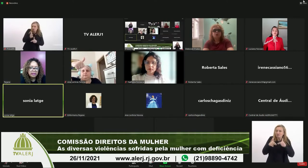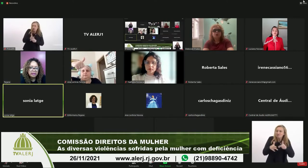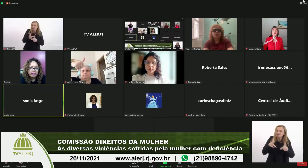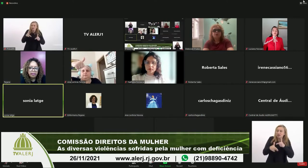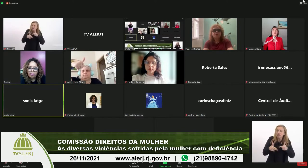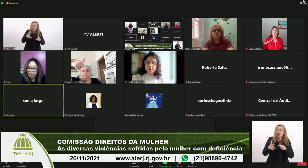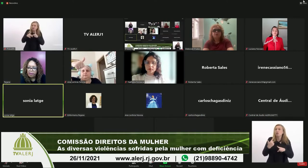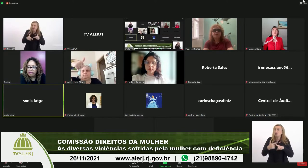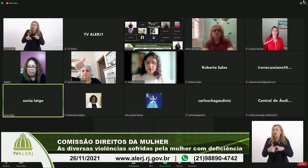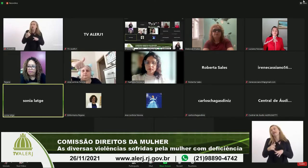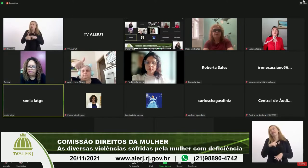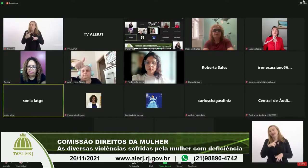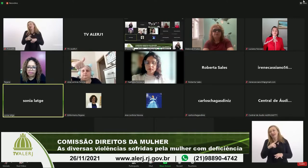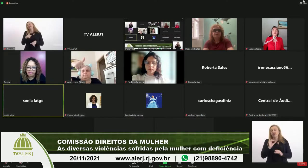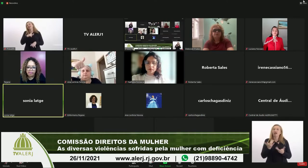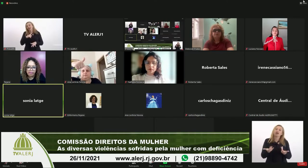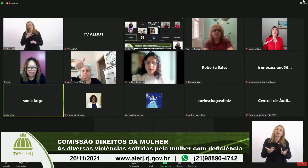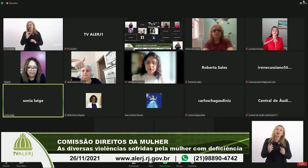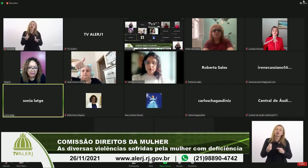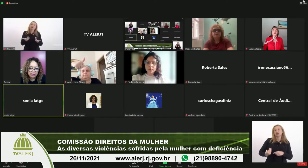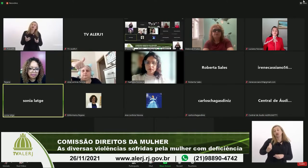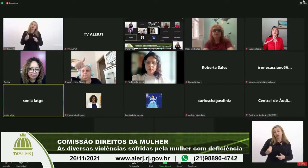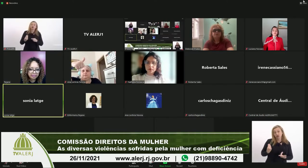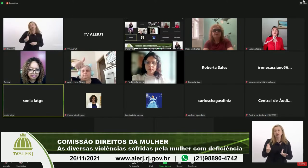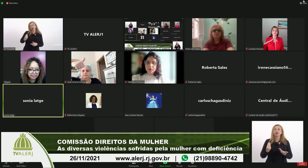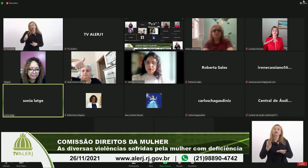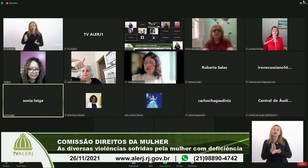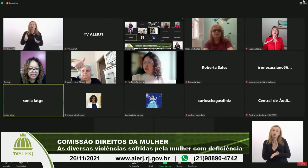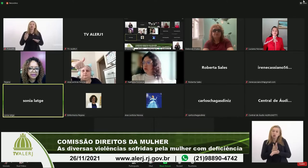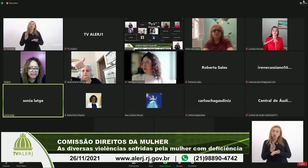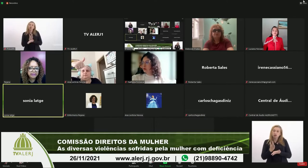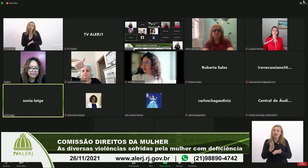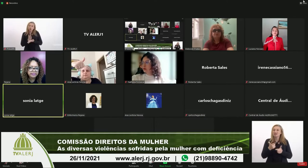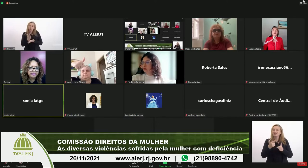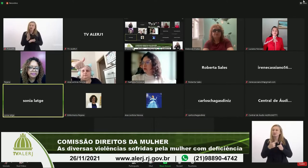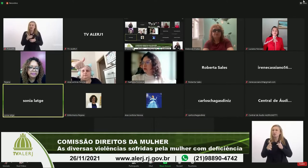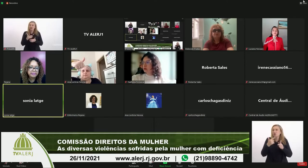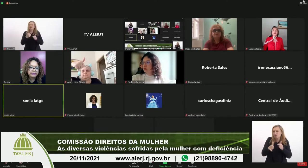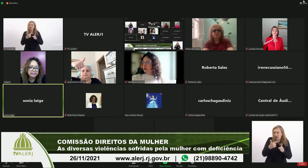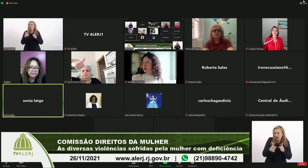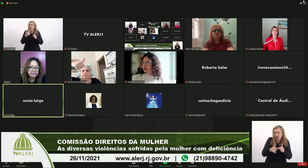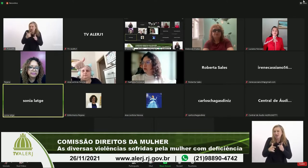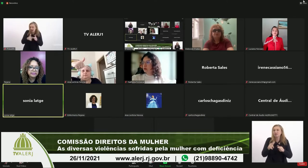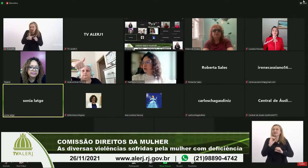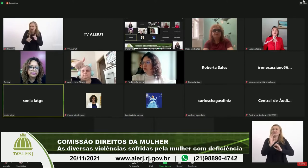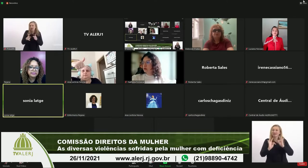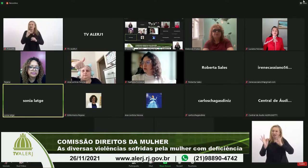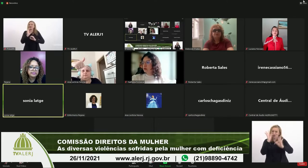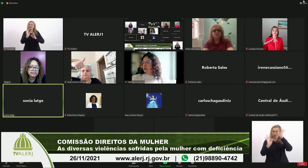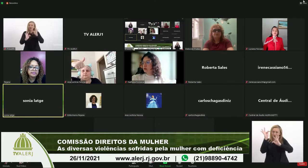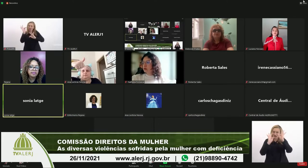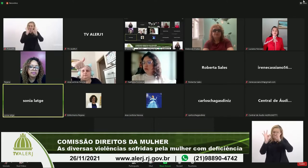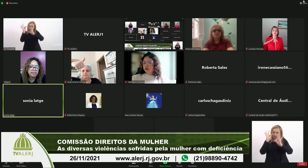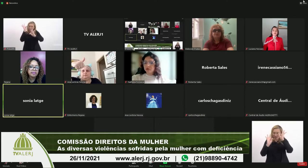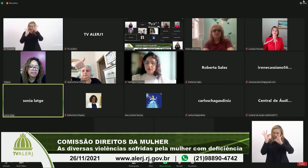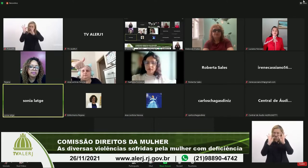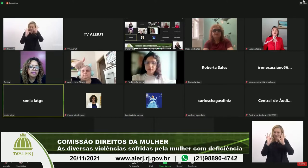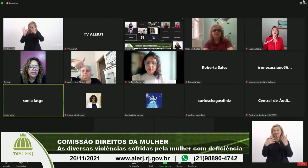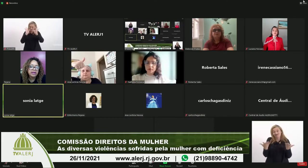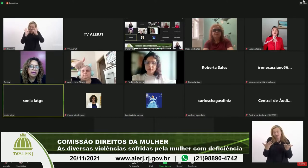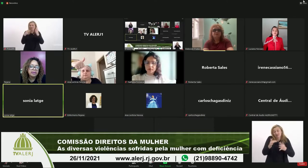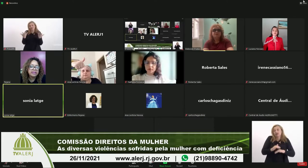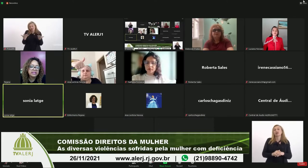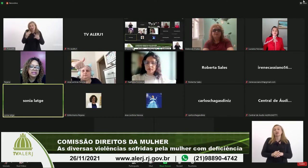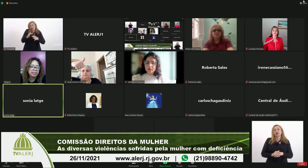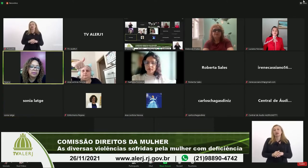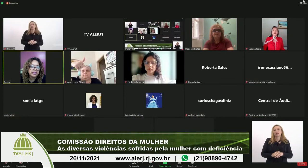porque tem essa coisa de ao vivo a gente ter todas essas coisas da tecnologia que a gente não manda